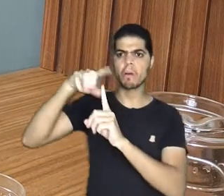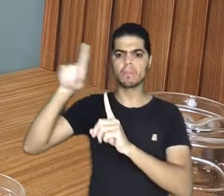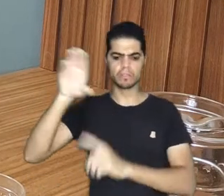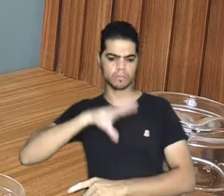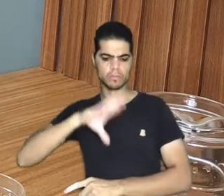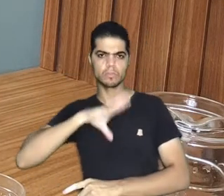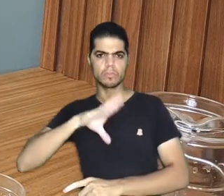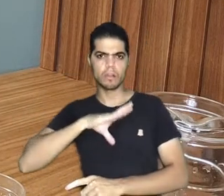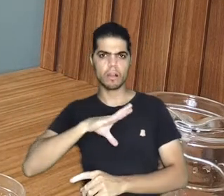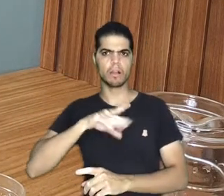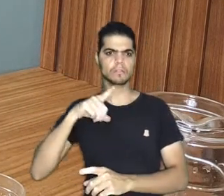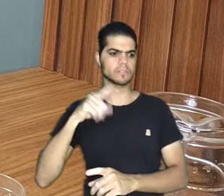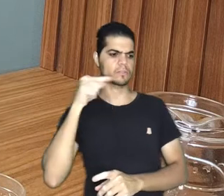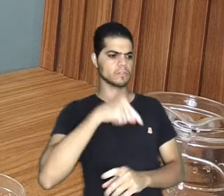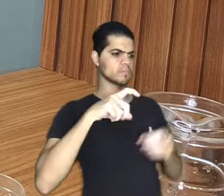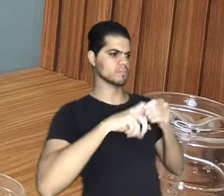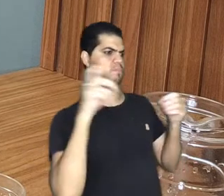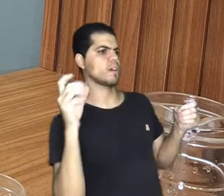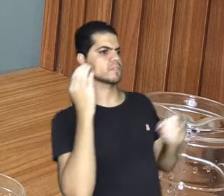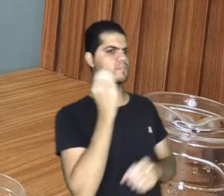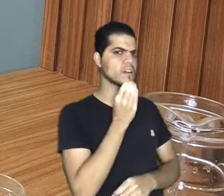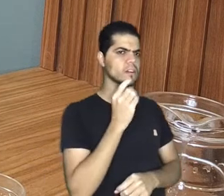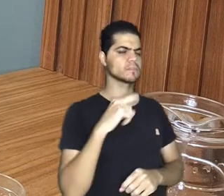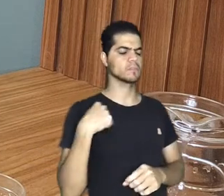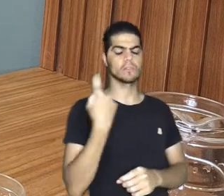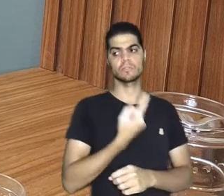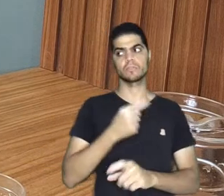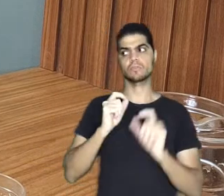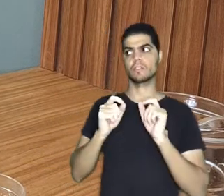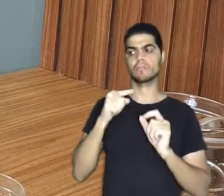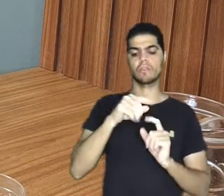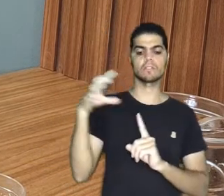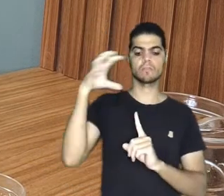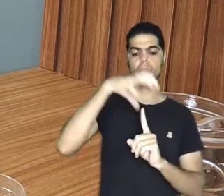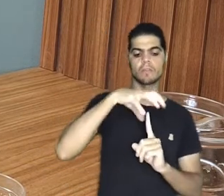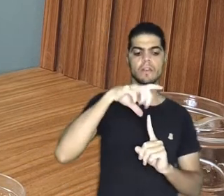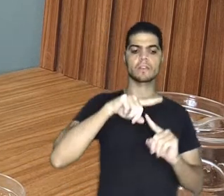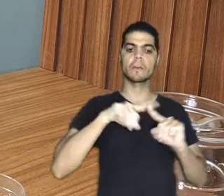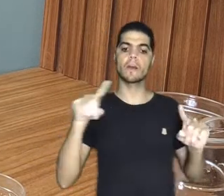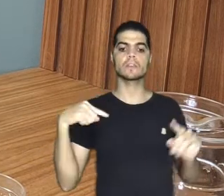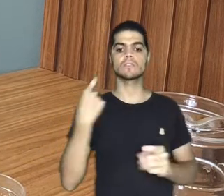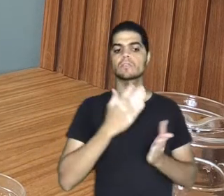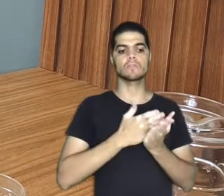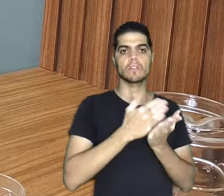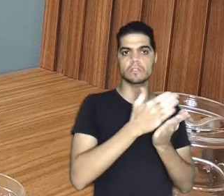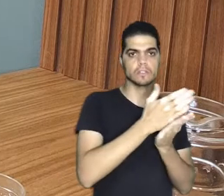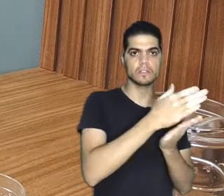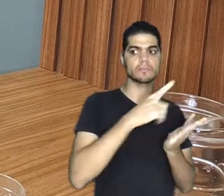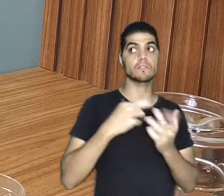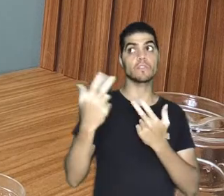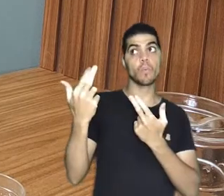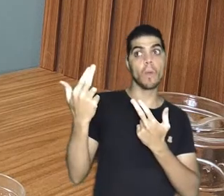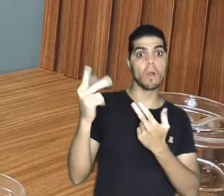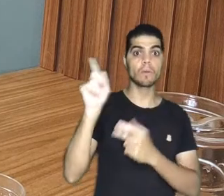proclamada a nossa independência, apesar de sermos essa monarquia, nós seguimos o modelo americano.